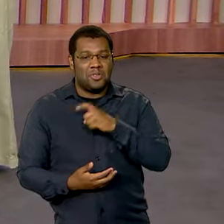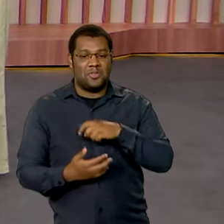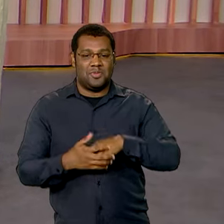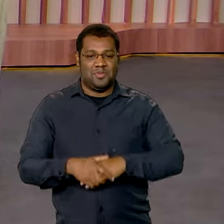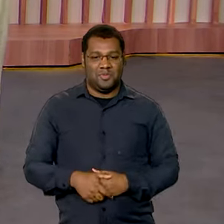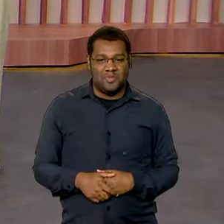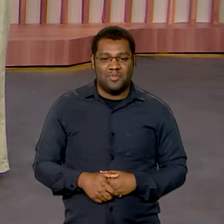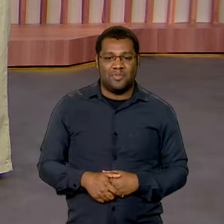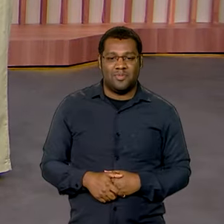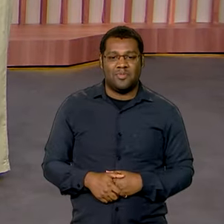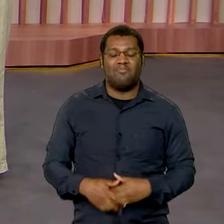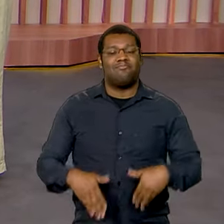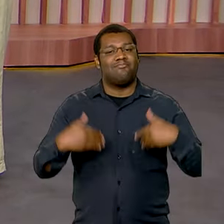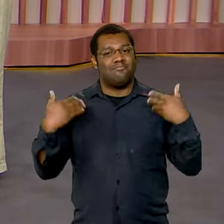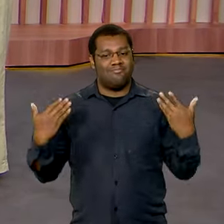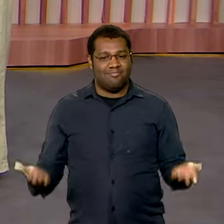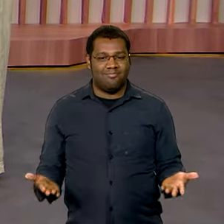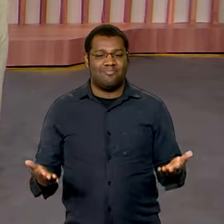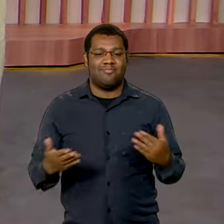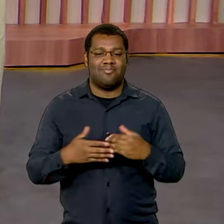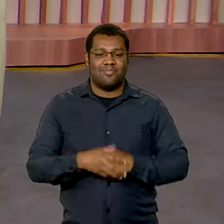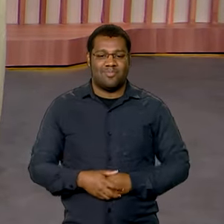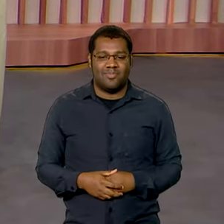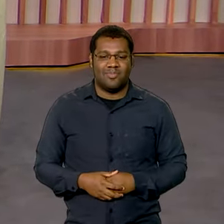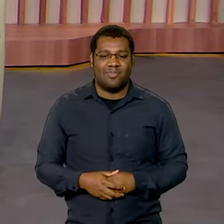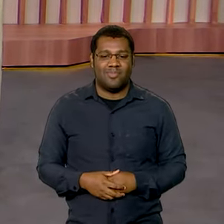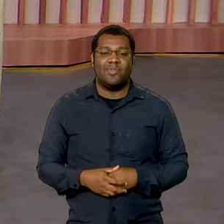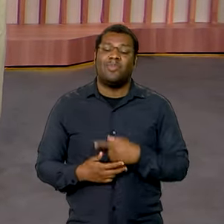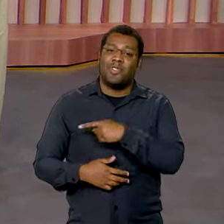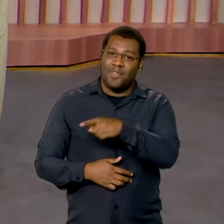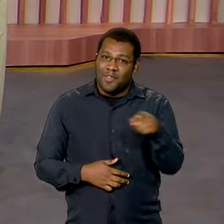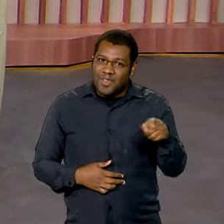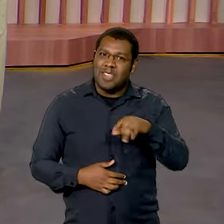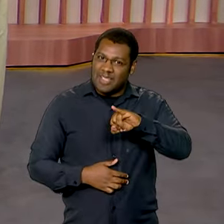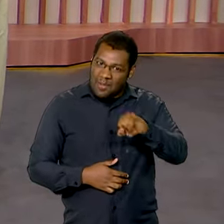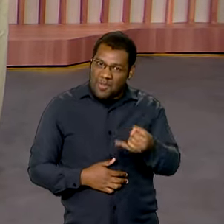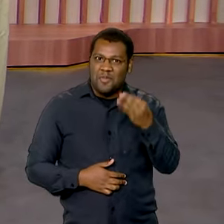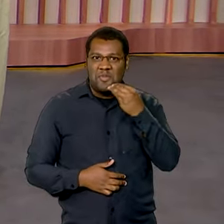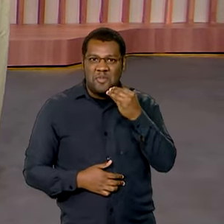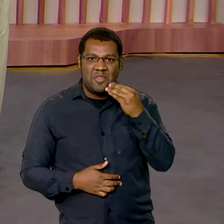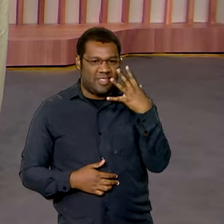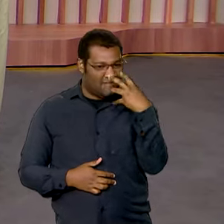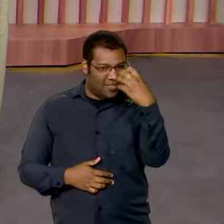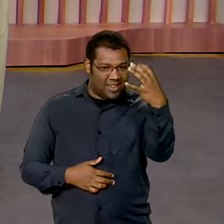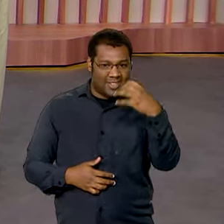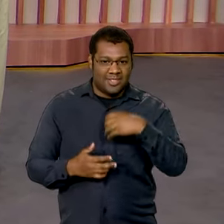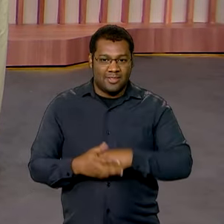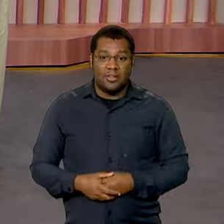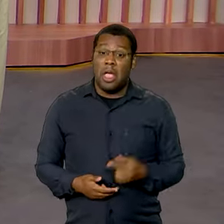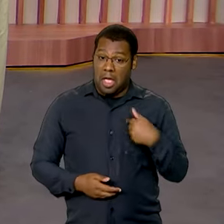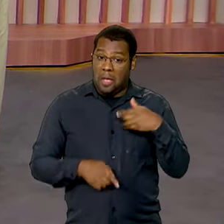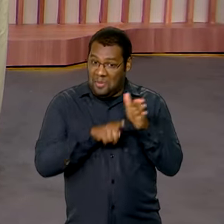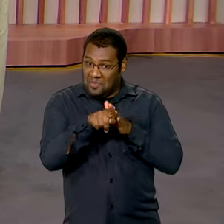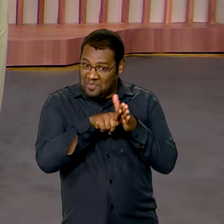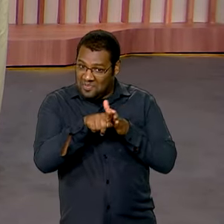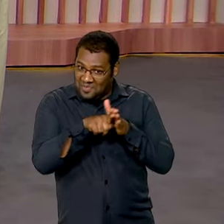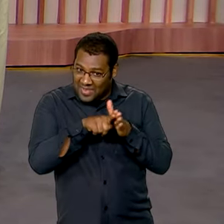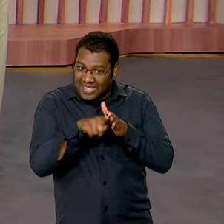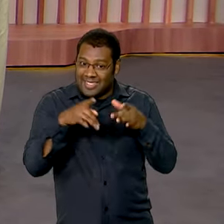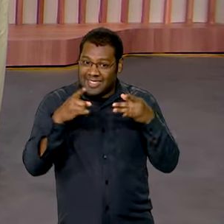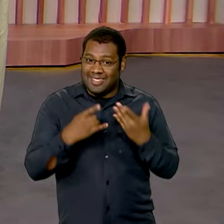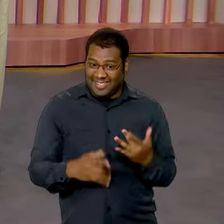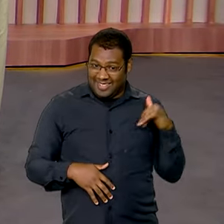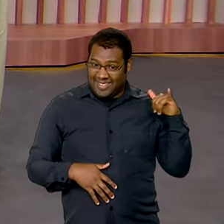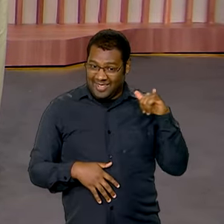viagem. E é isso. que nós todos possamos viajar bastante, Vanessa. Ah, eu vou aproveitar e procurar essas passagens aí. Isso aí, com